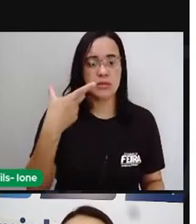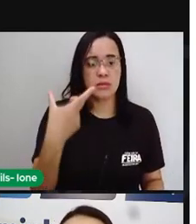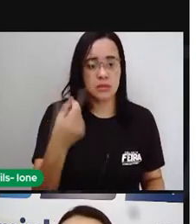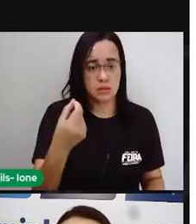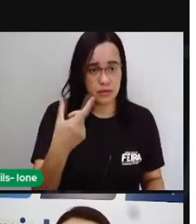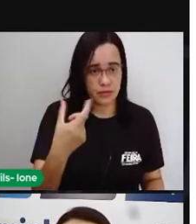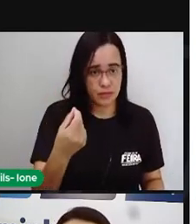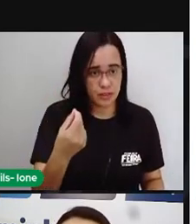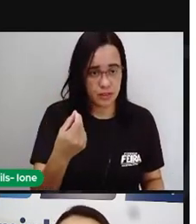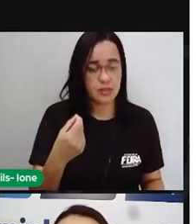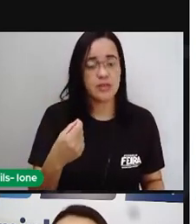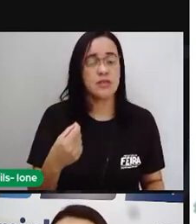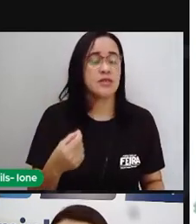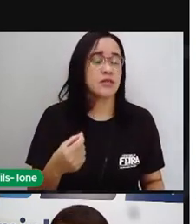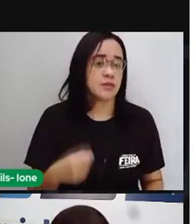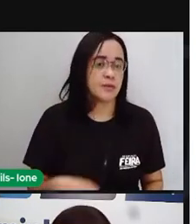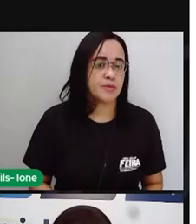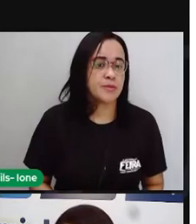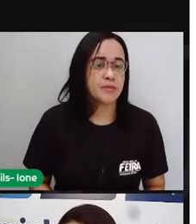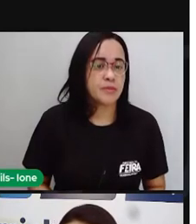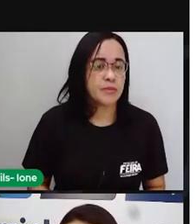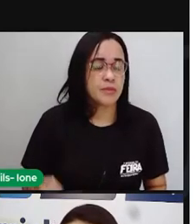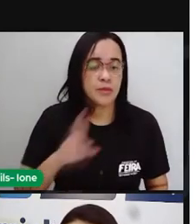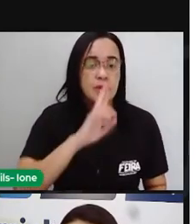.640.